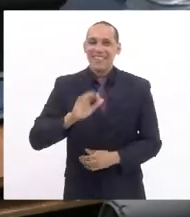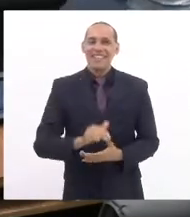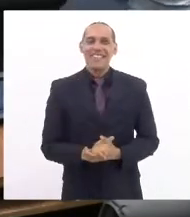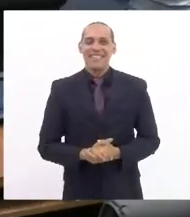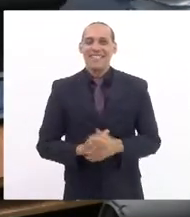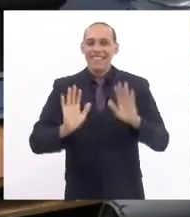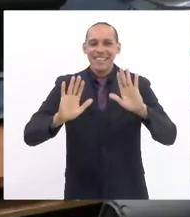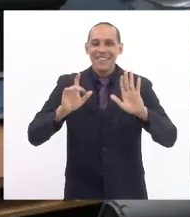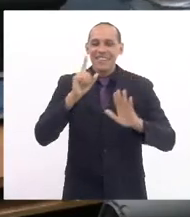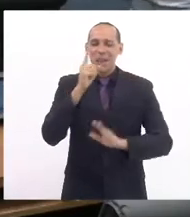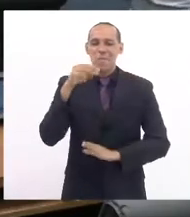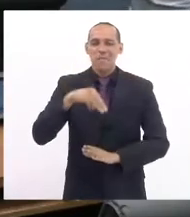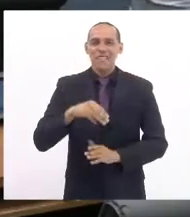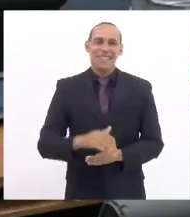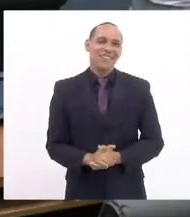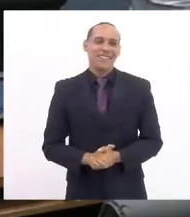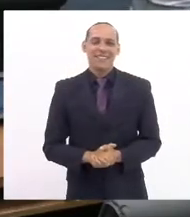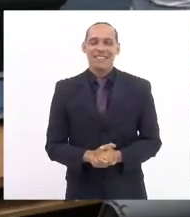só um minutinho.